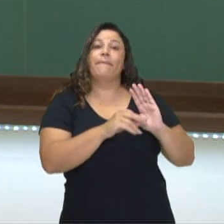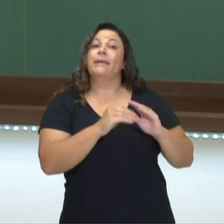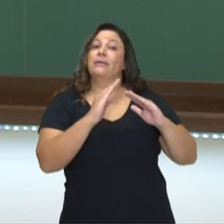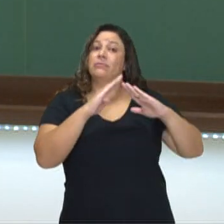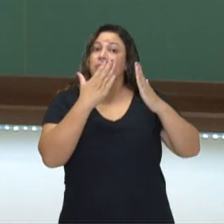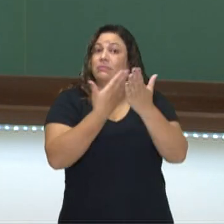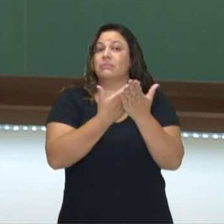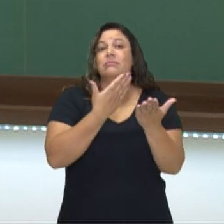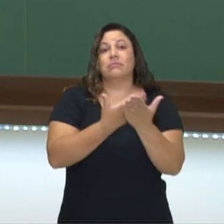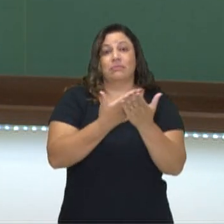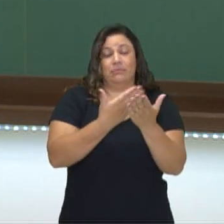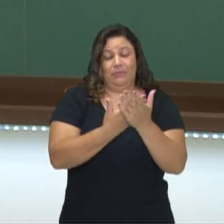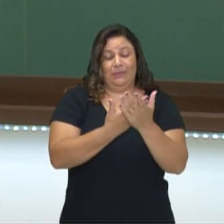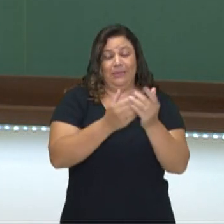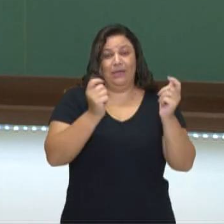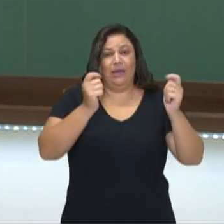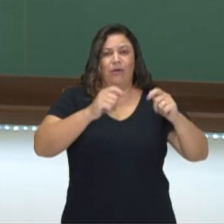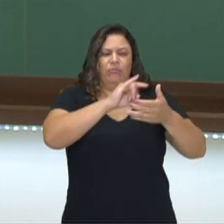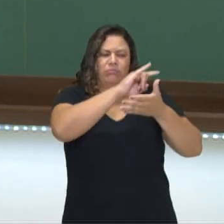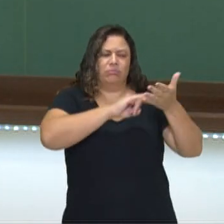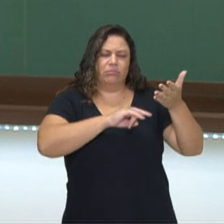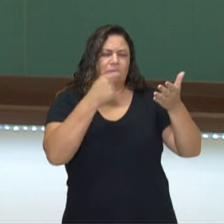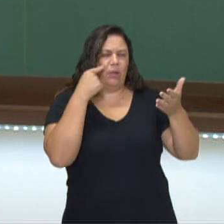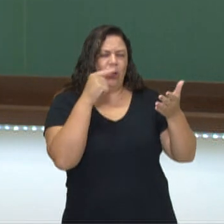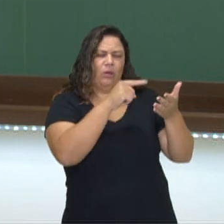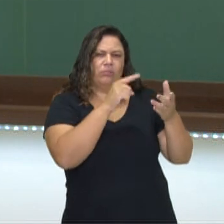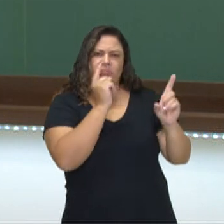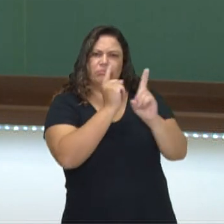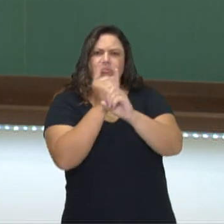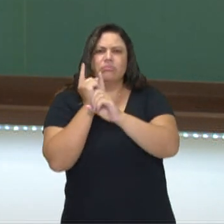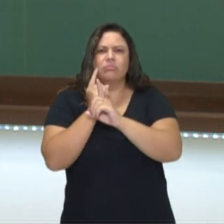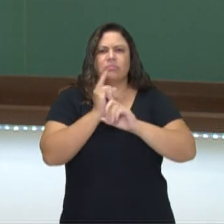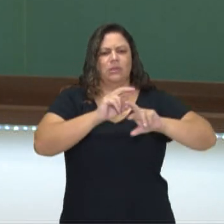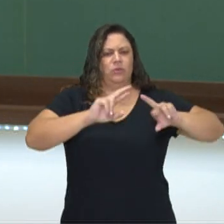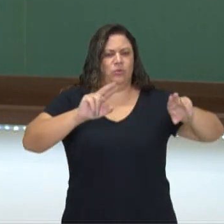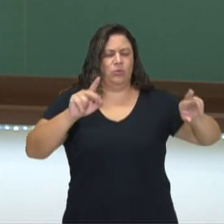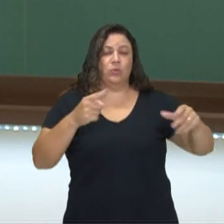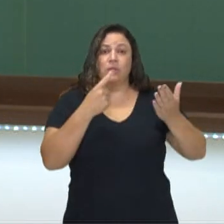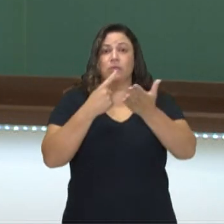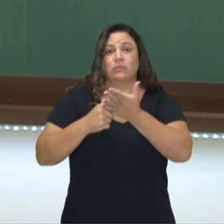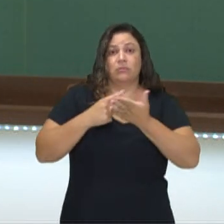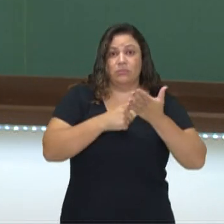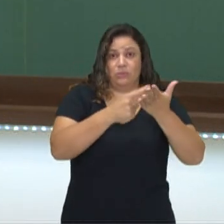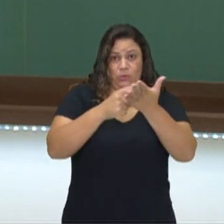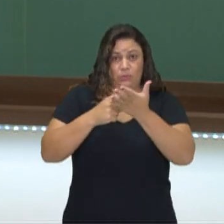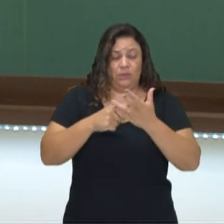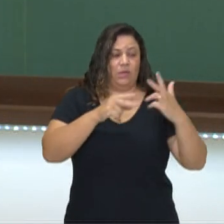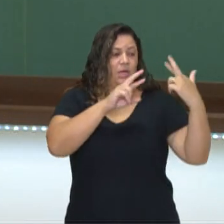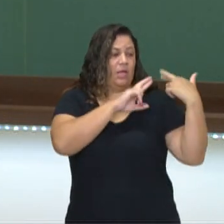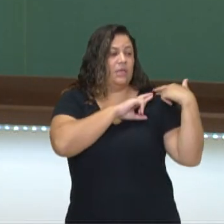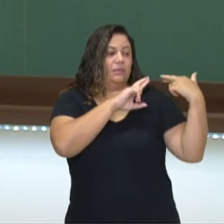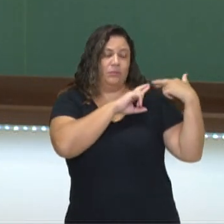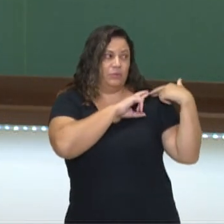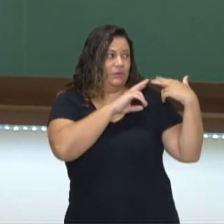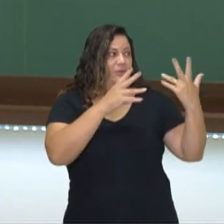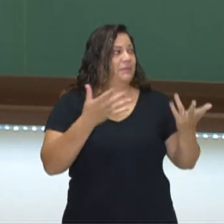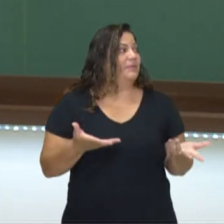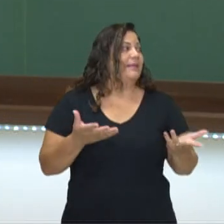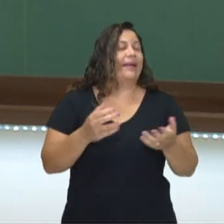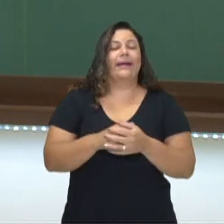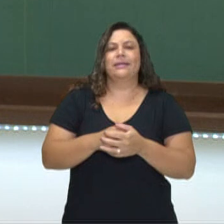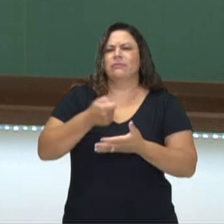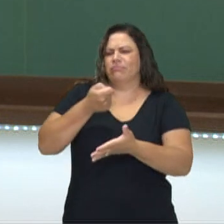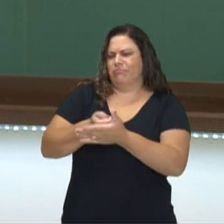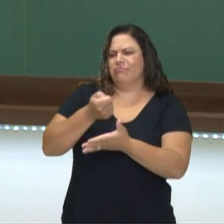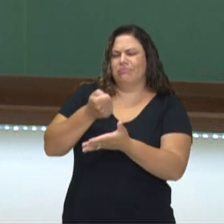E neste documento você sabe que dá para encontrar diversos compromissos, diversas responsabilidades,